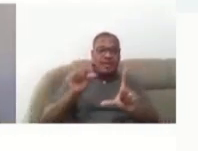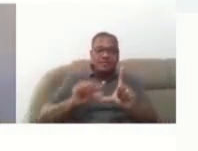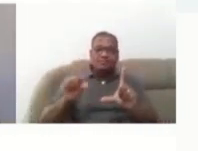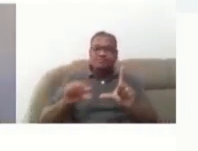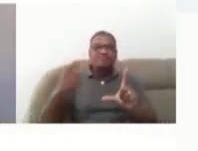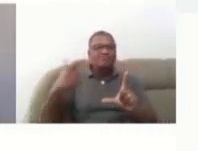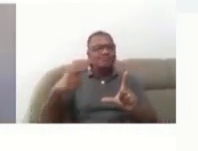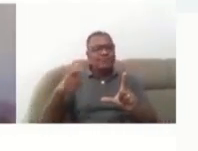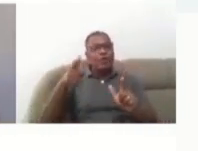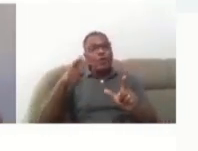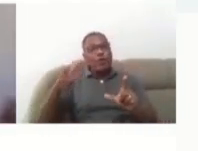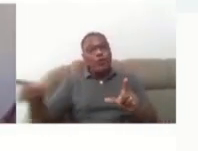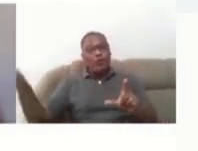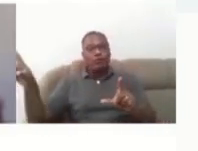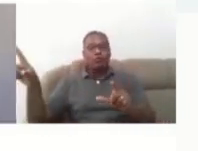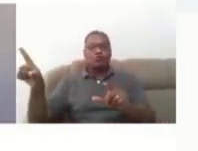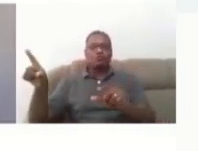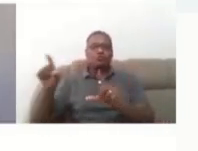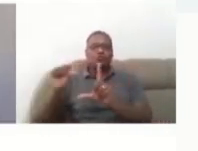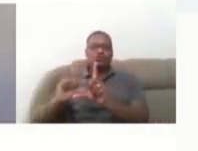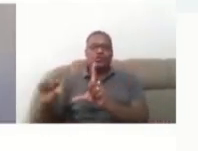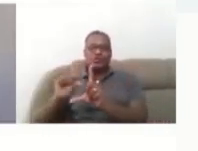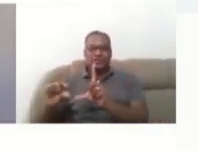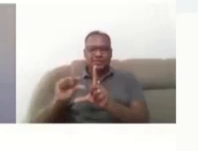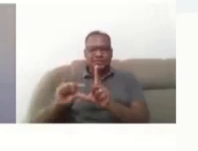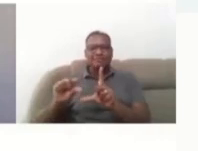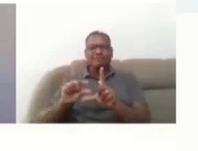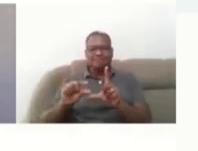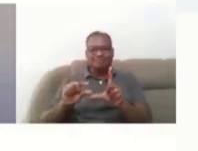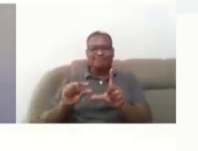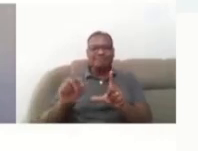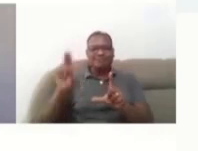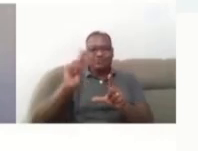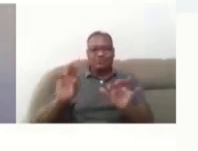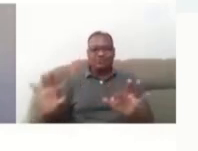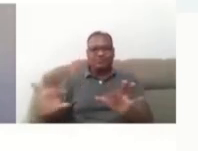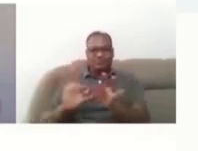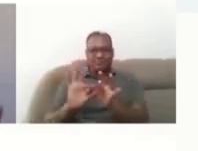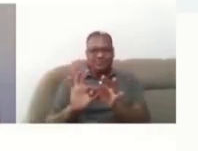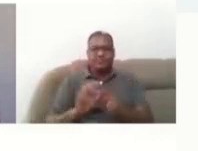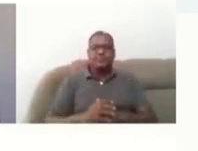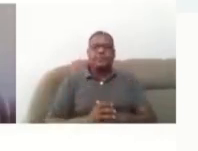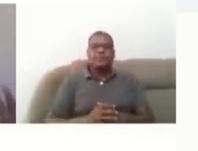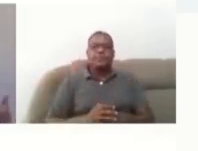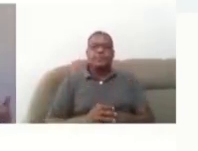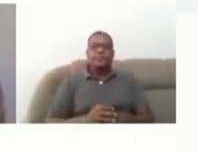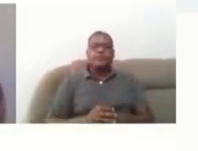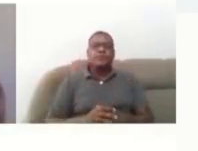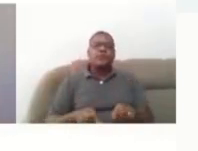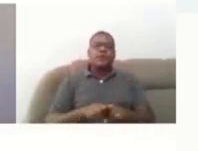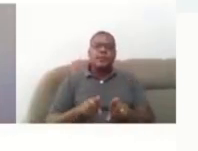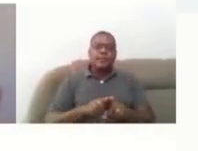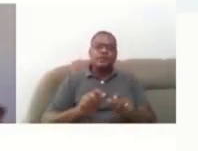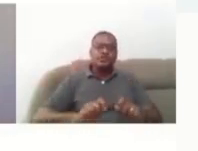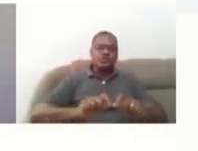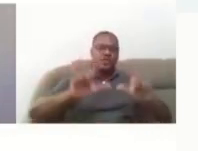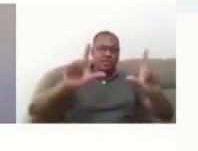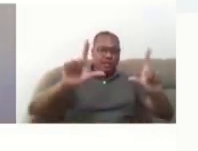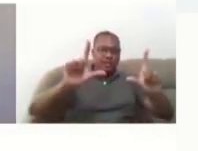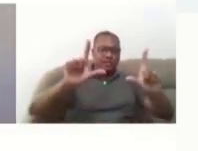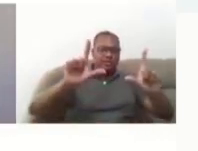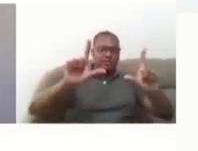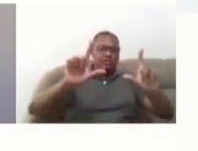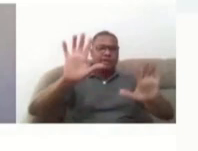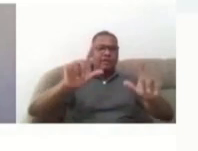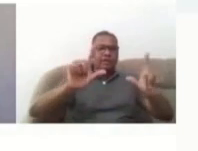em paralelo, mas a pessoa vai ter que dividir a sua tela. As janelas sempre mudam de lugar, como eu já falei, tem que fixar